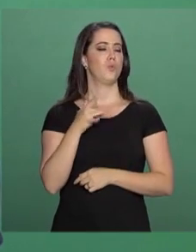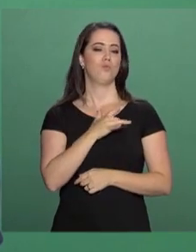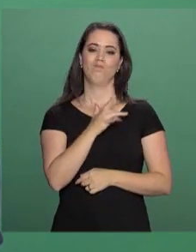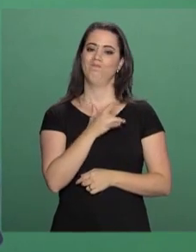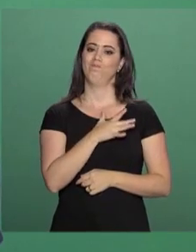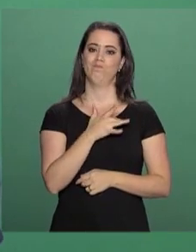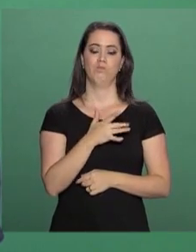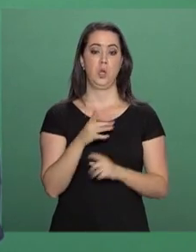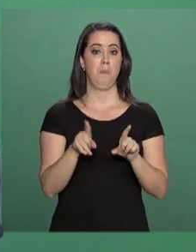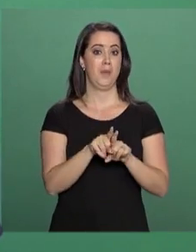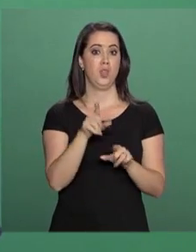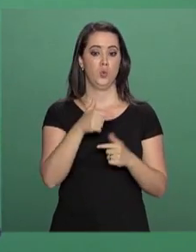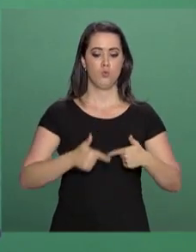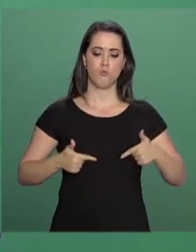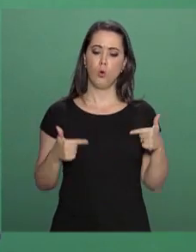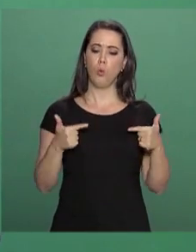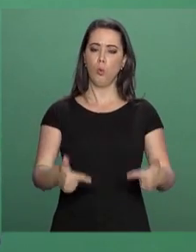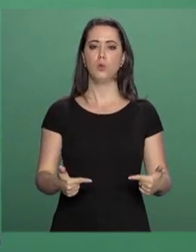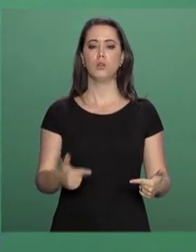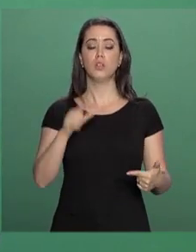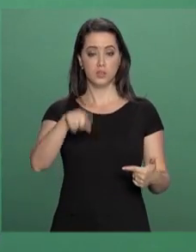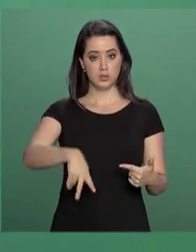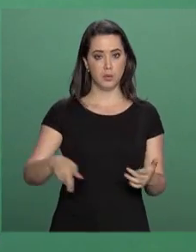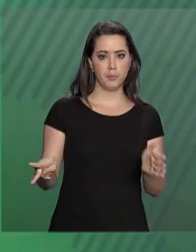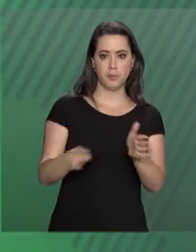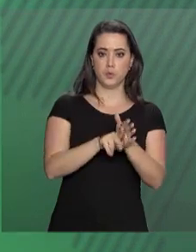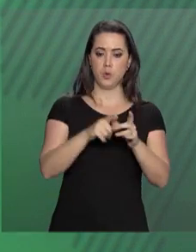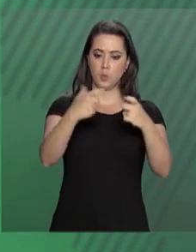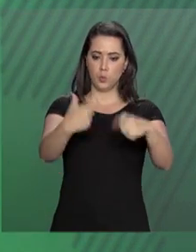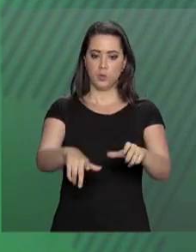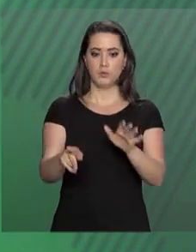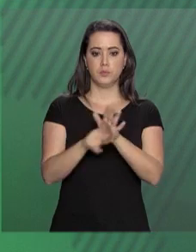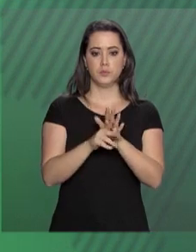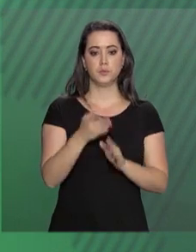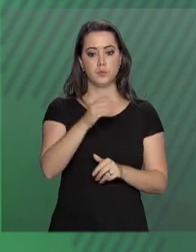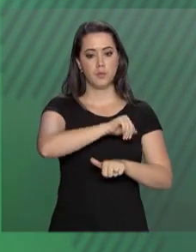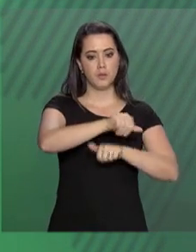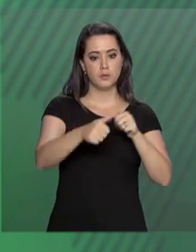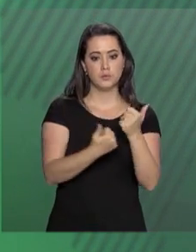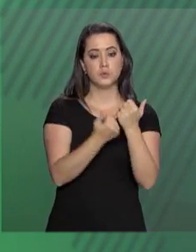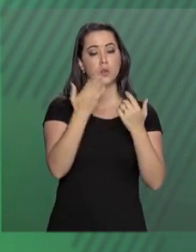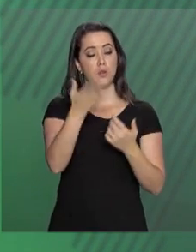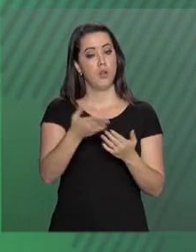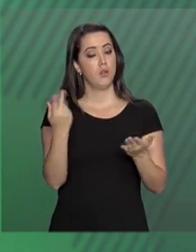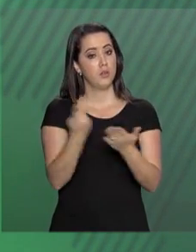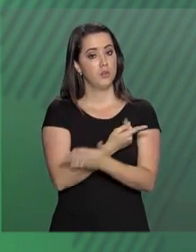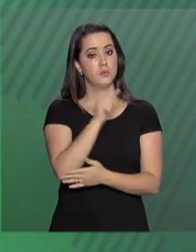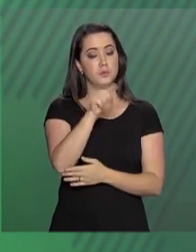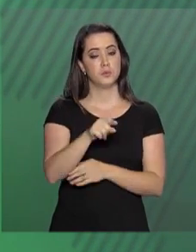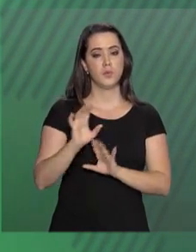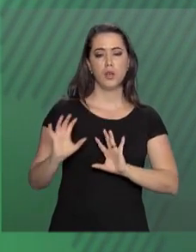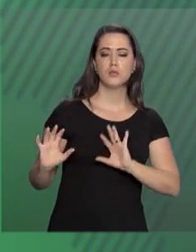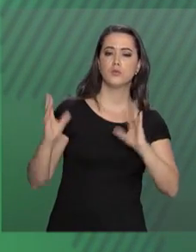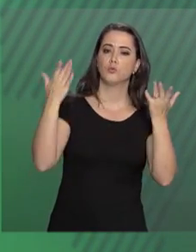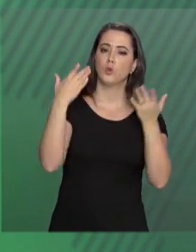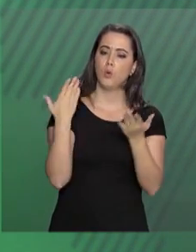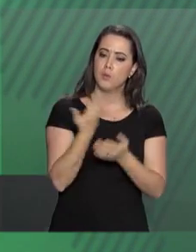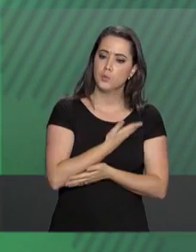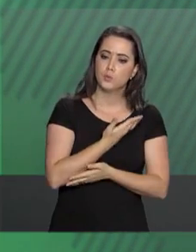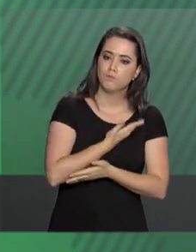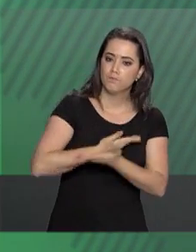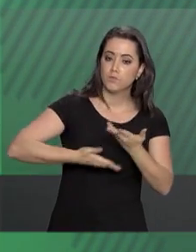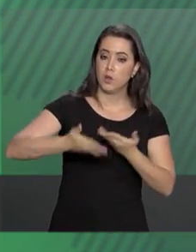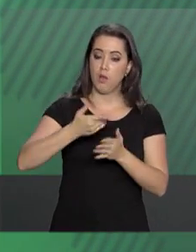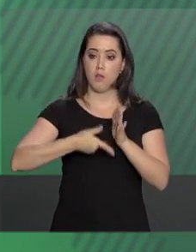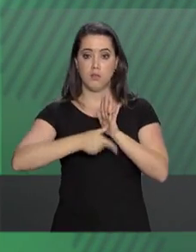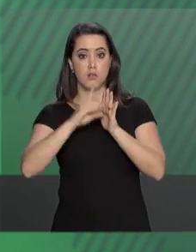e o lugar de destaque que lhe é de direito. A transmissão de cargos aconteceu num clima de cordialidade entre